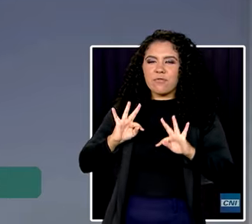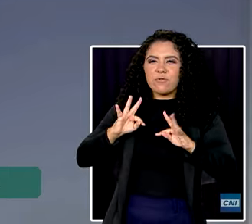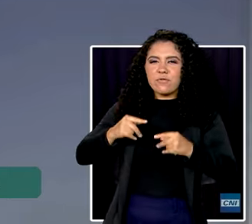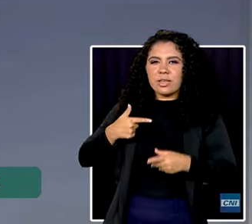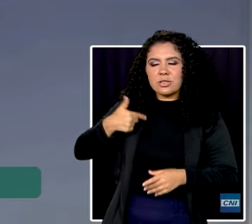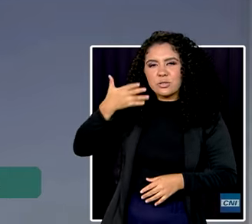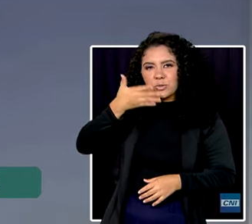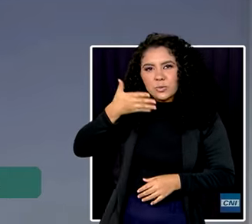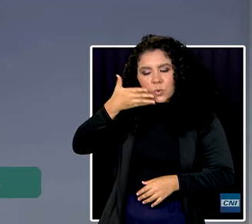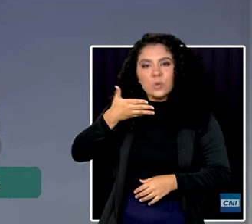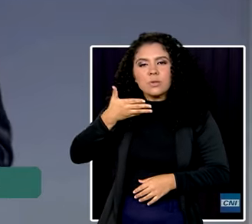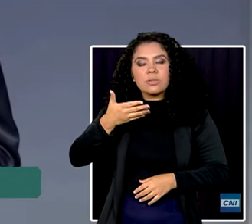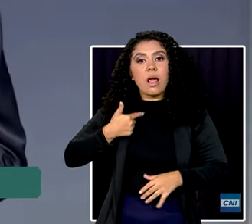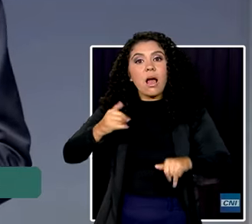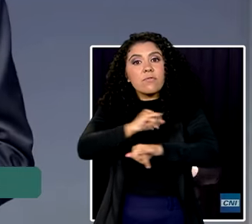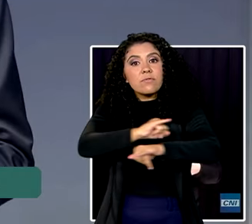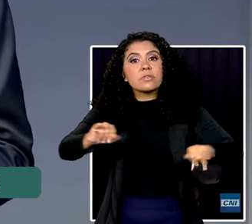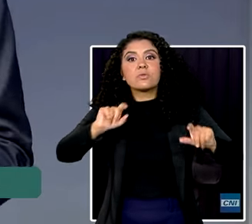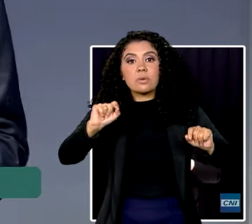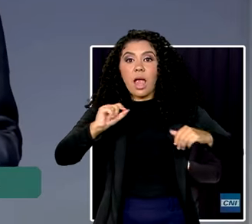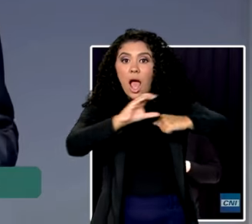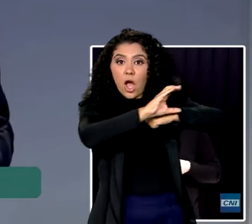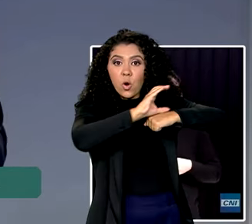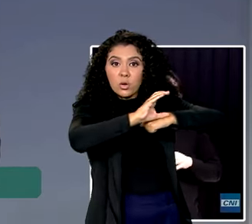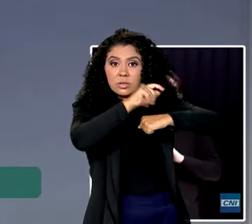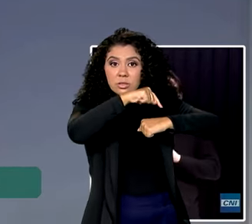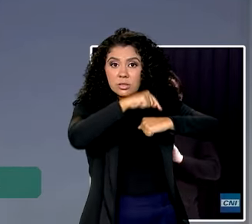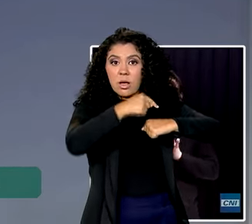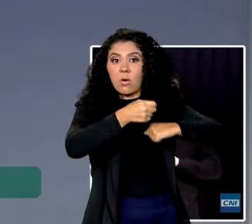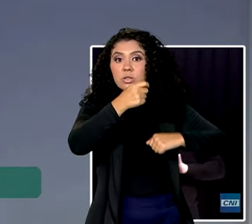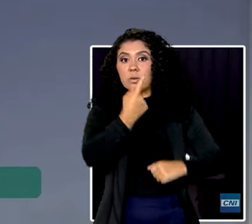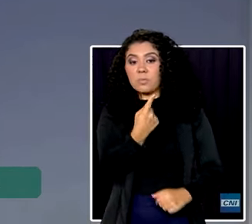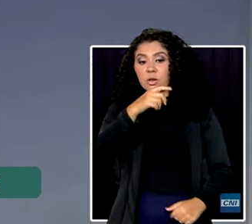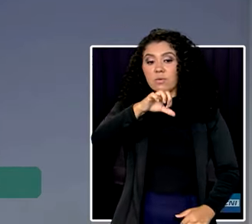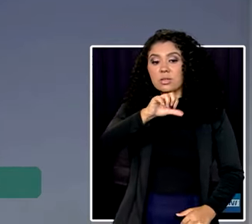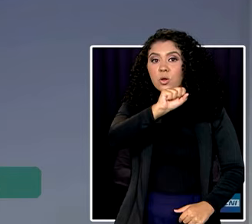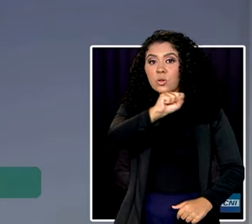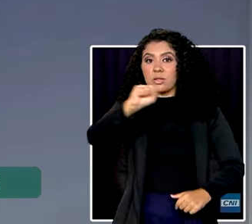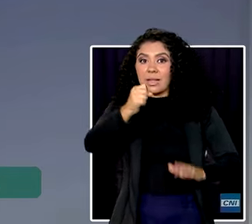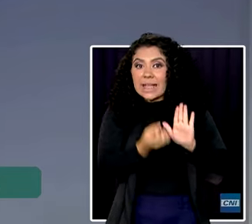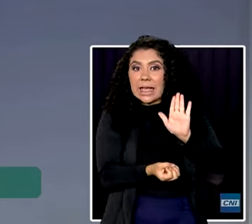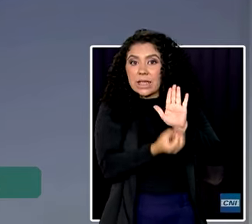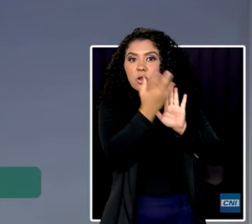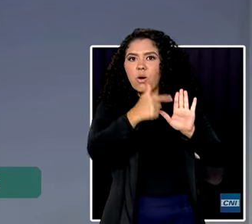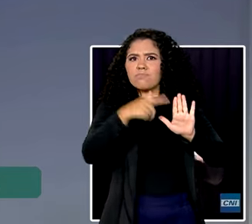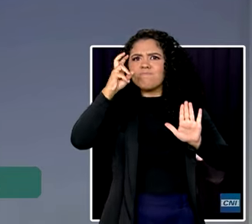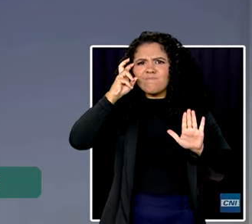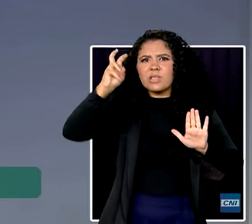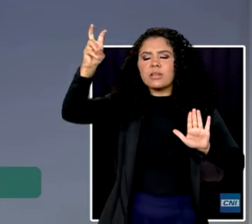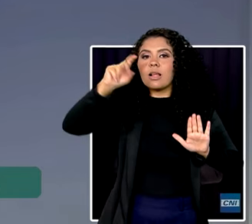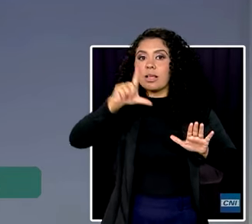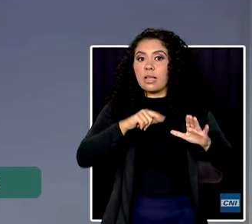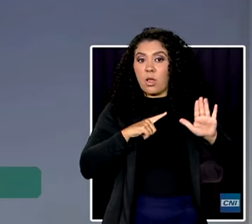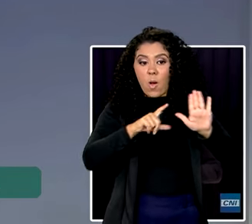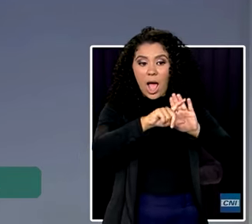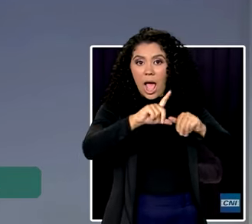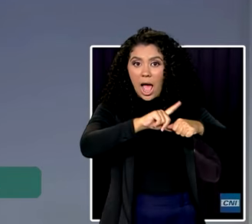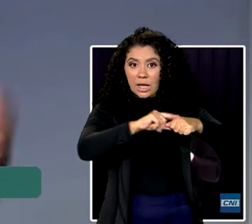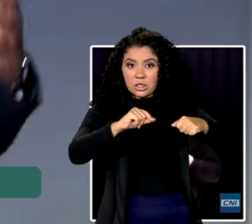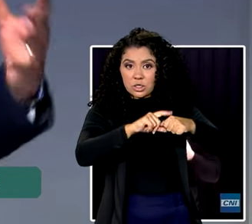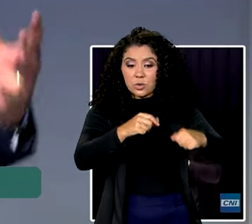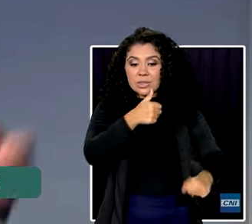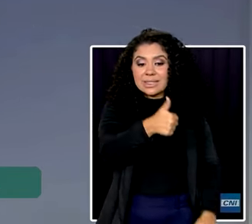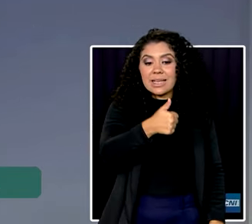dizendo que o Constituinte de 88 foi muito sábio ao estabelecer no artigo 144 da